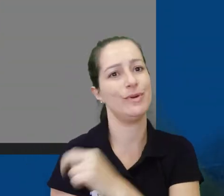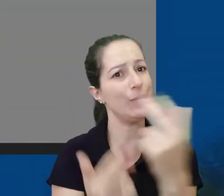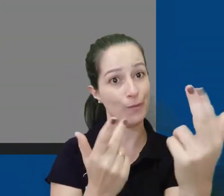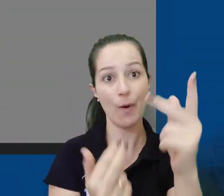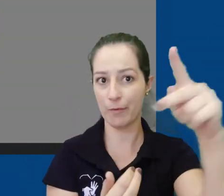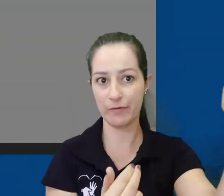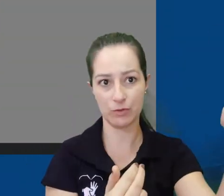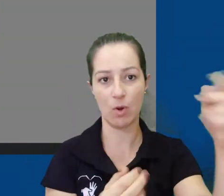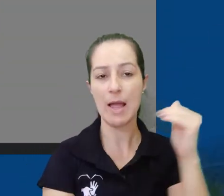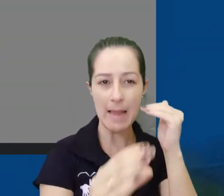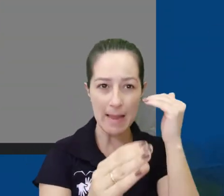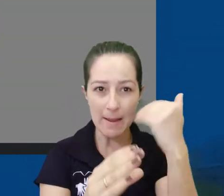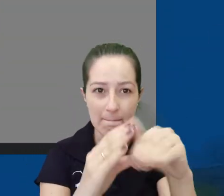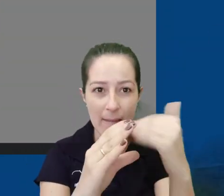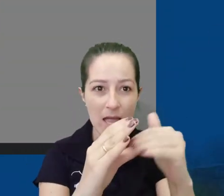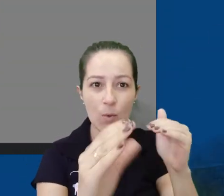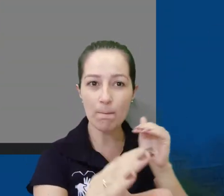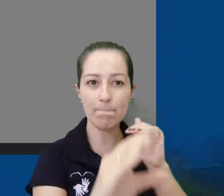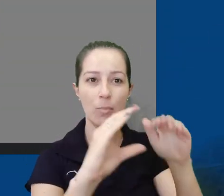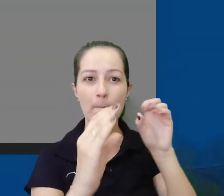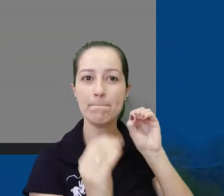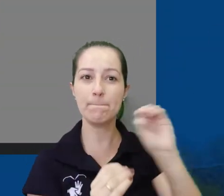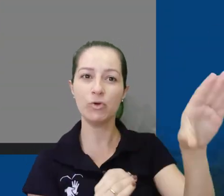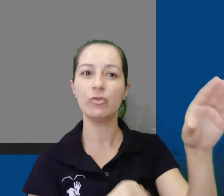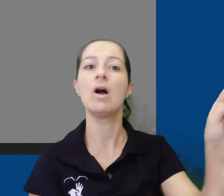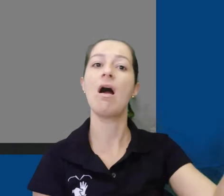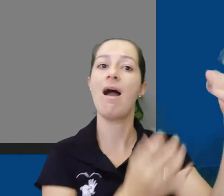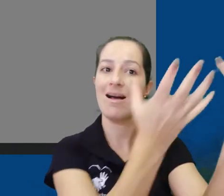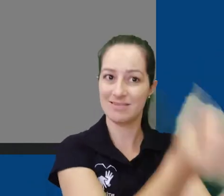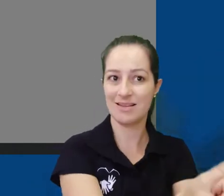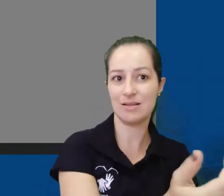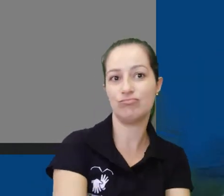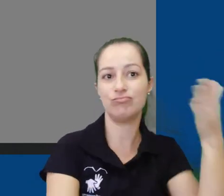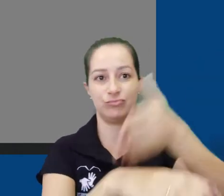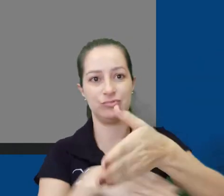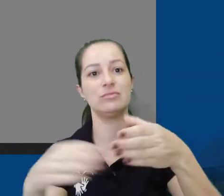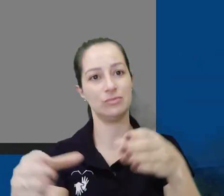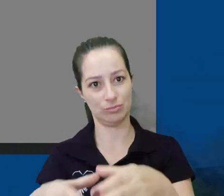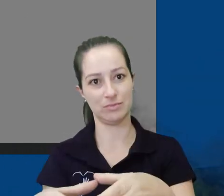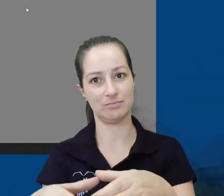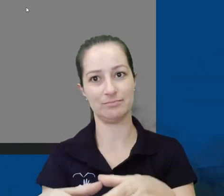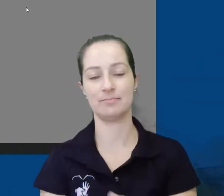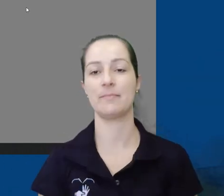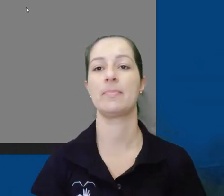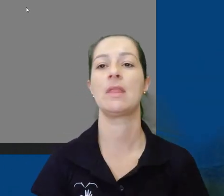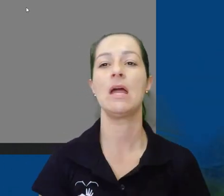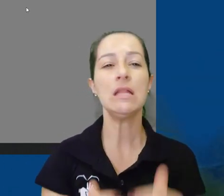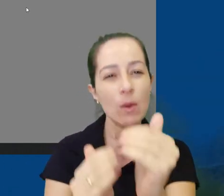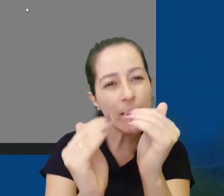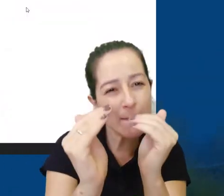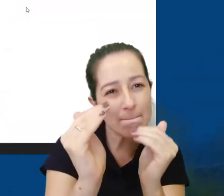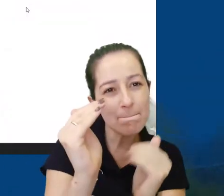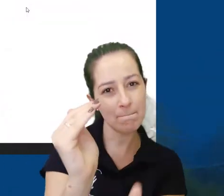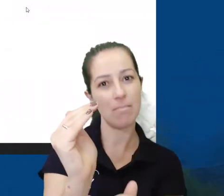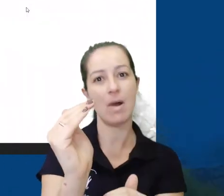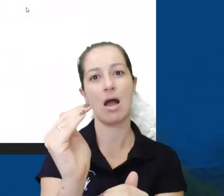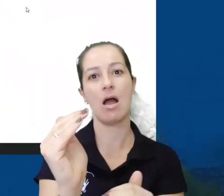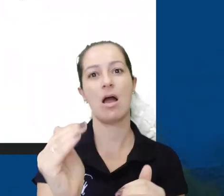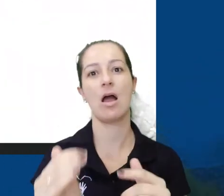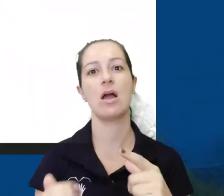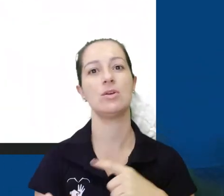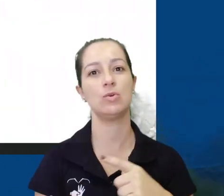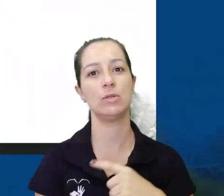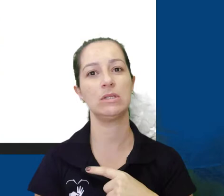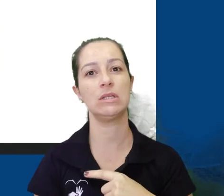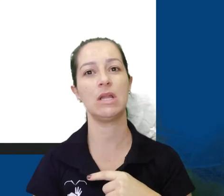professores. É só inserir o e-mail para convidar um ou mais alunos. Abaixo do ícone de convite podemos